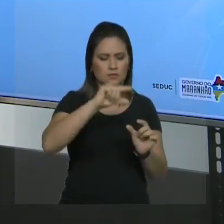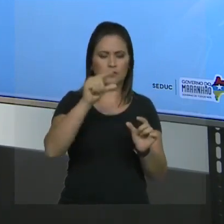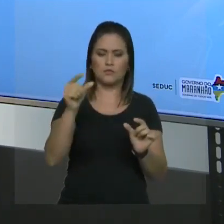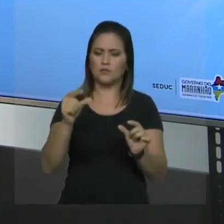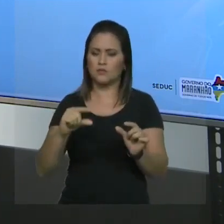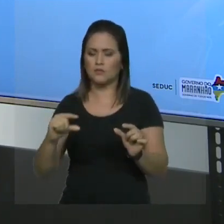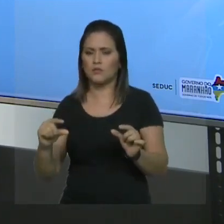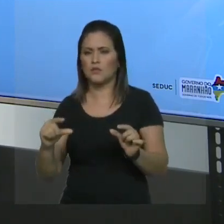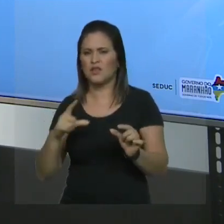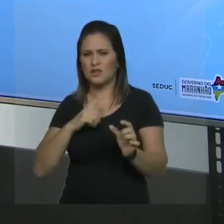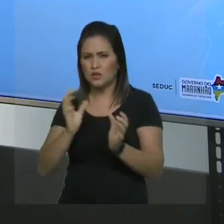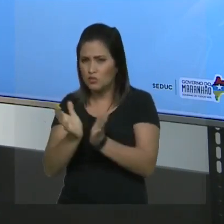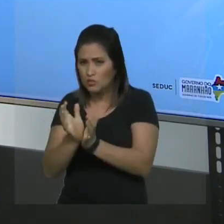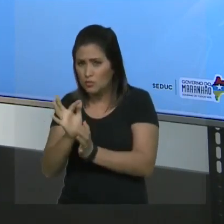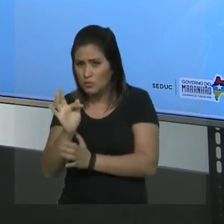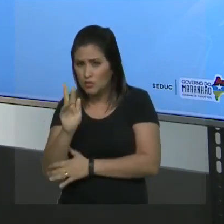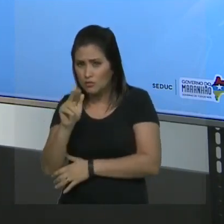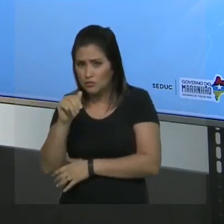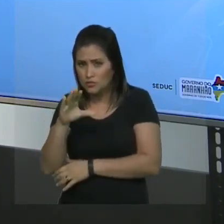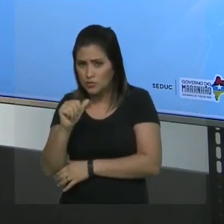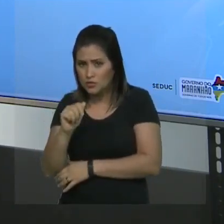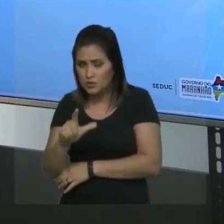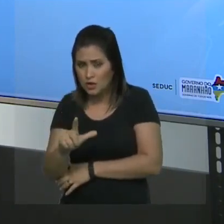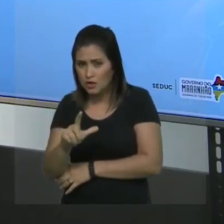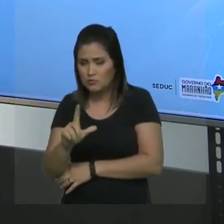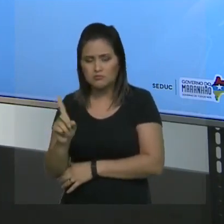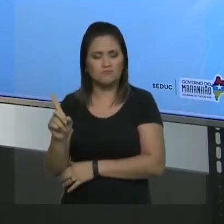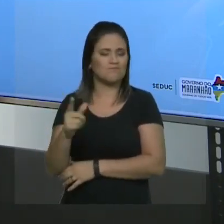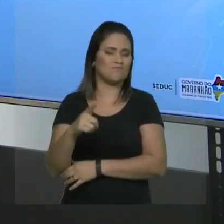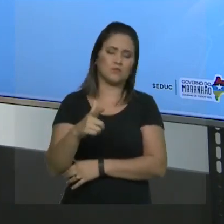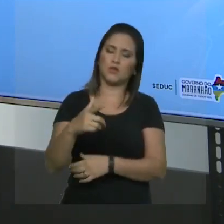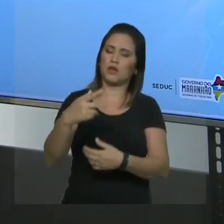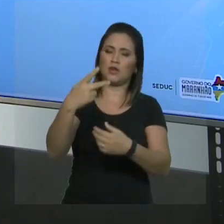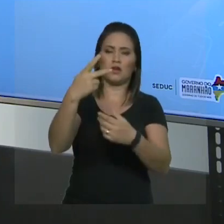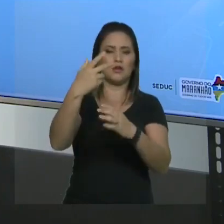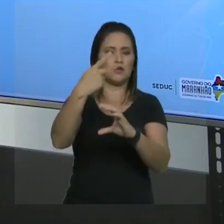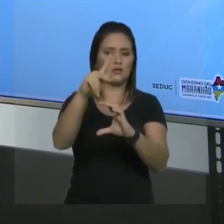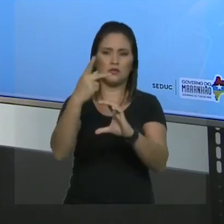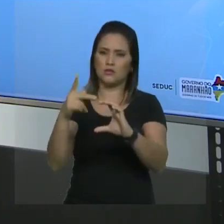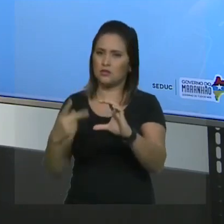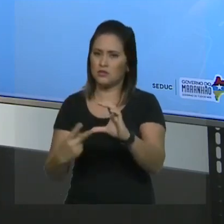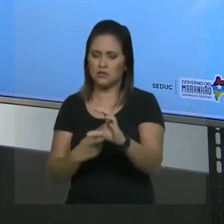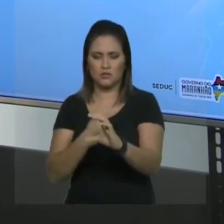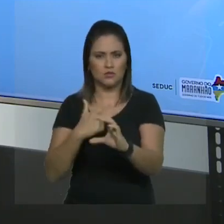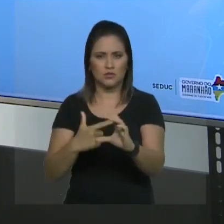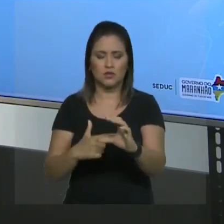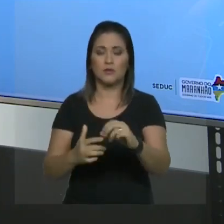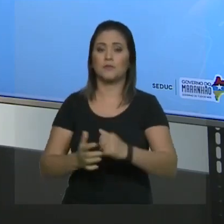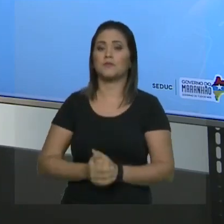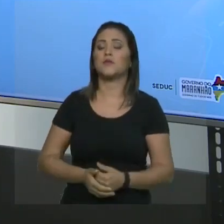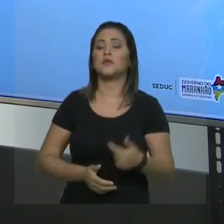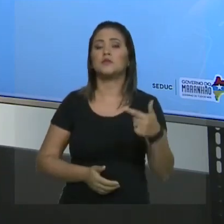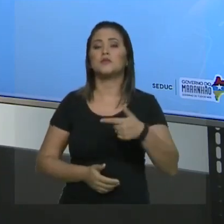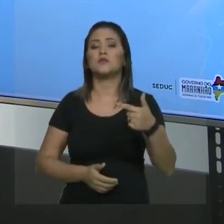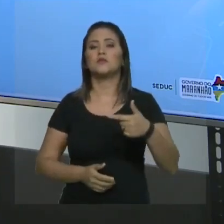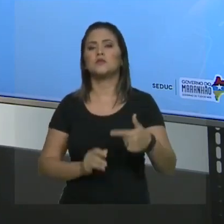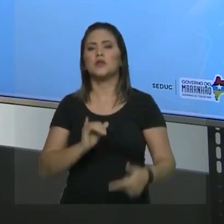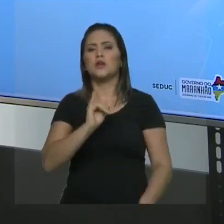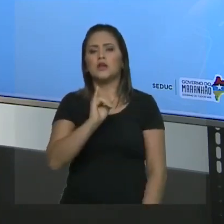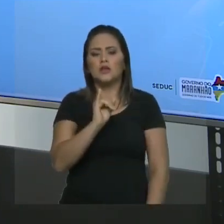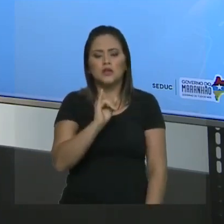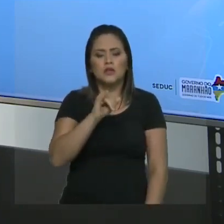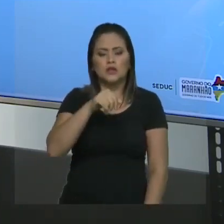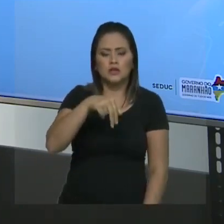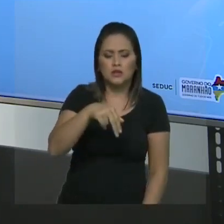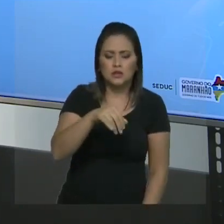Não. Segunda prioridade. Insaturação. Essa cadeia tem insaturação? Tem. Onde ela está? Bem aqui. Então, você vai começar a